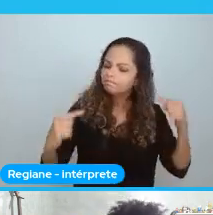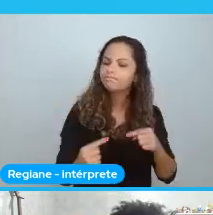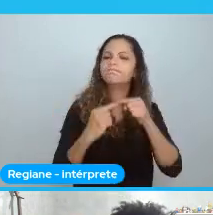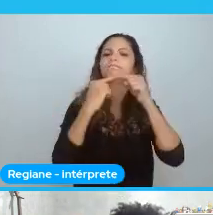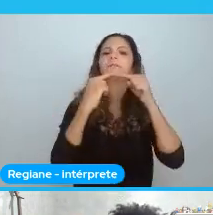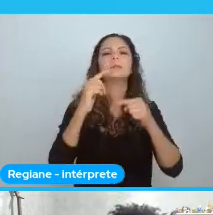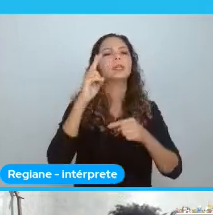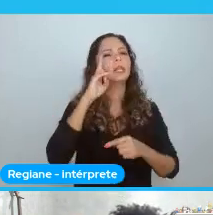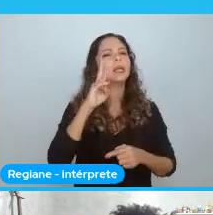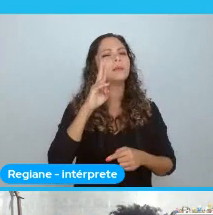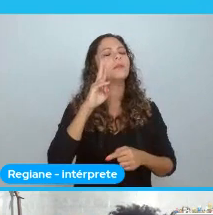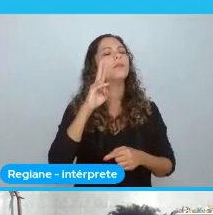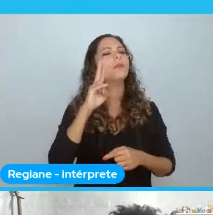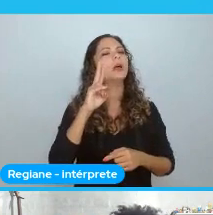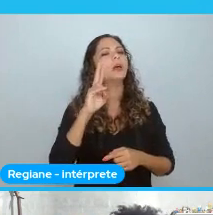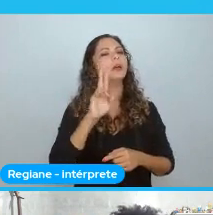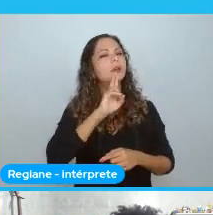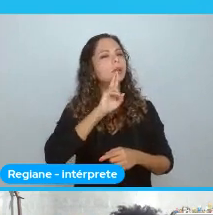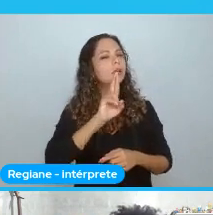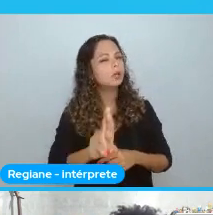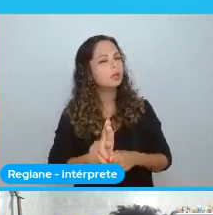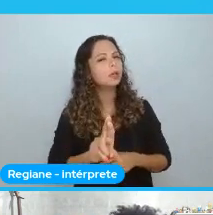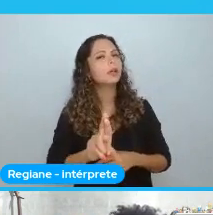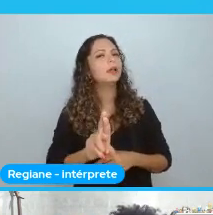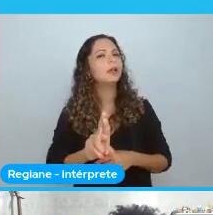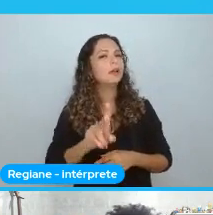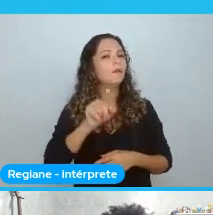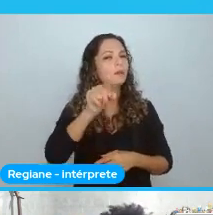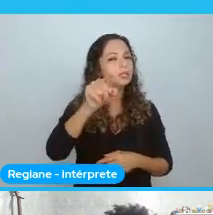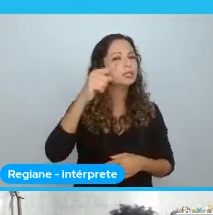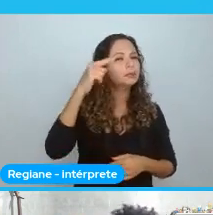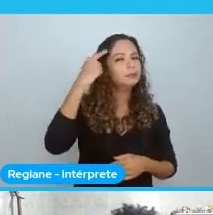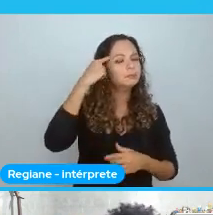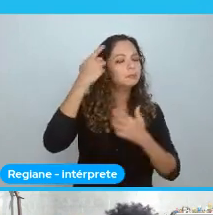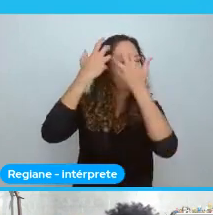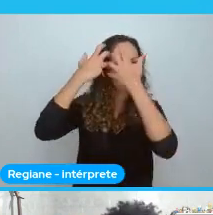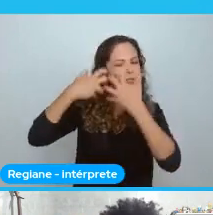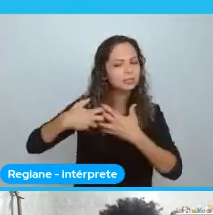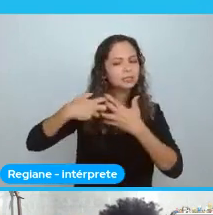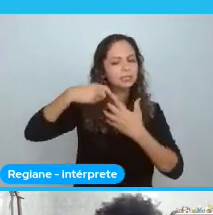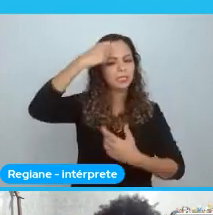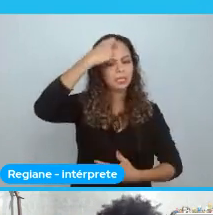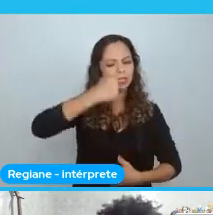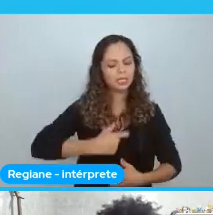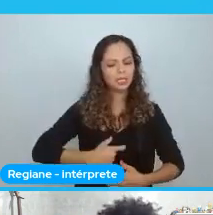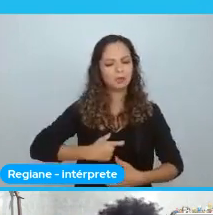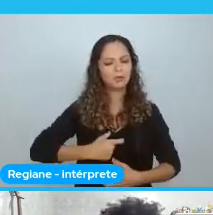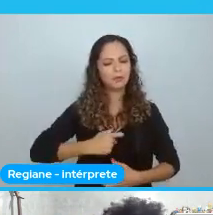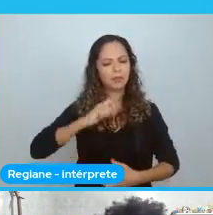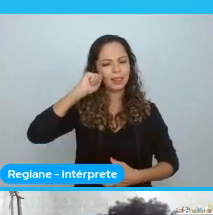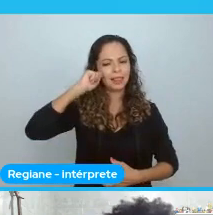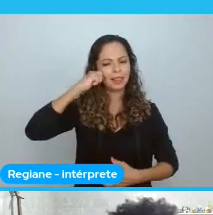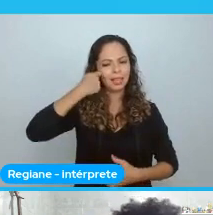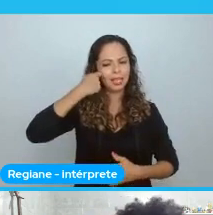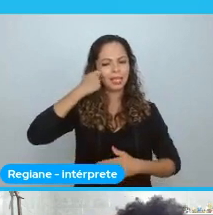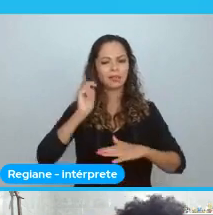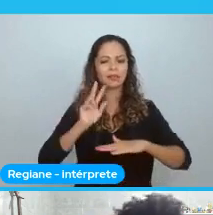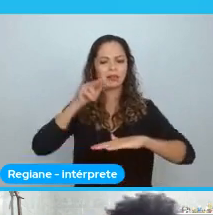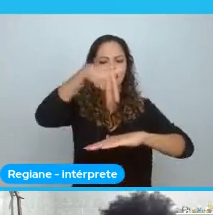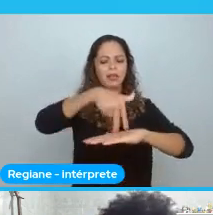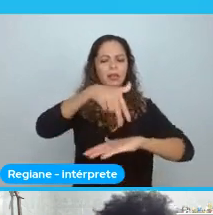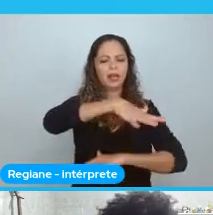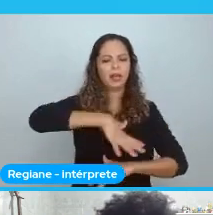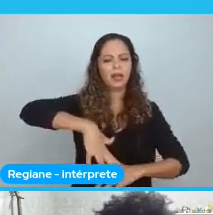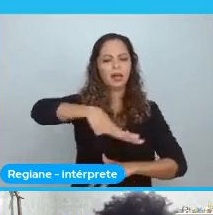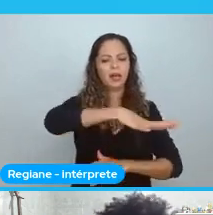disse naquele momento. Que. Antes de você pensar. Sobre ser uma pessoa. Ocupando espaços. Ser uma pessoa negra. Ocupando espaços na tecnologia.